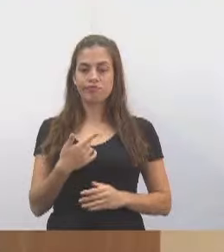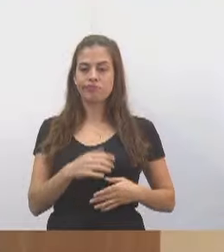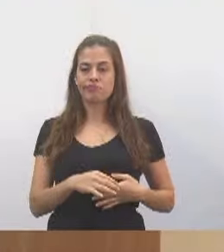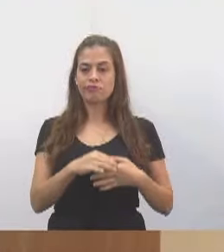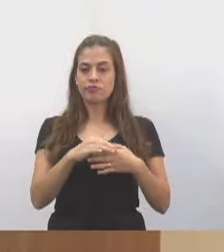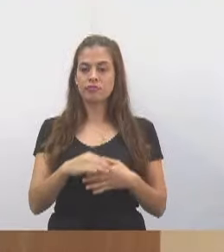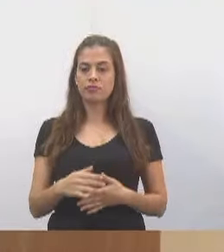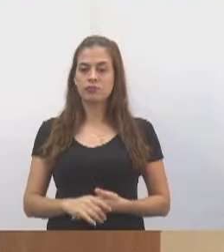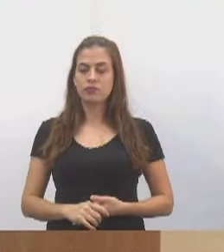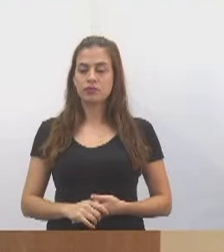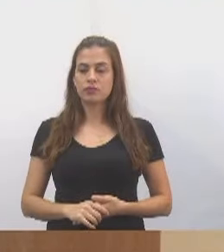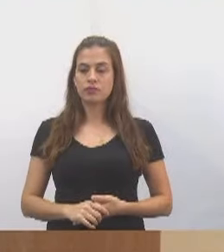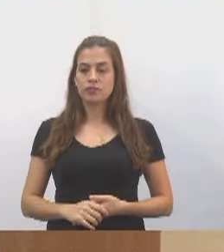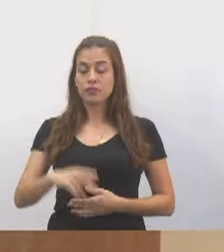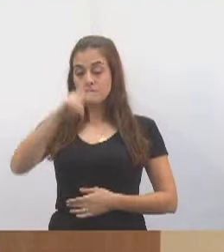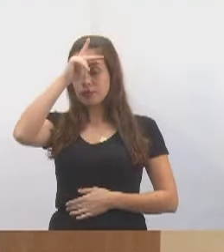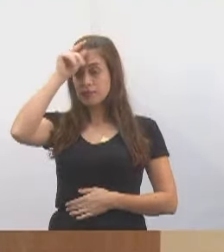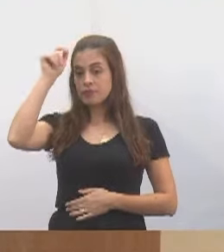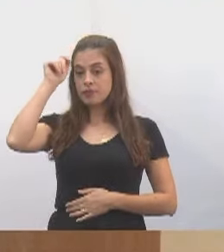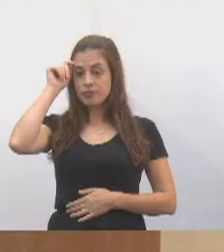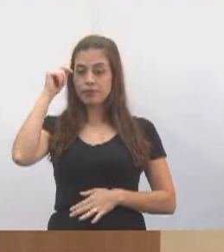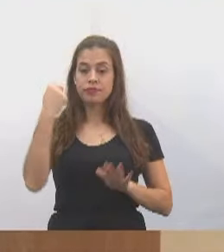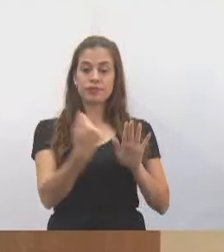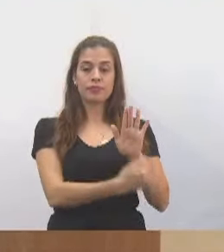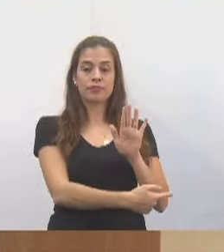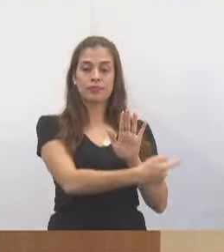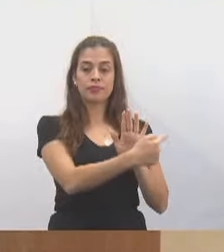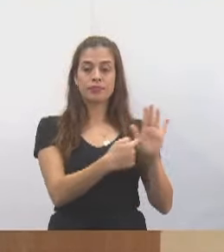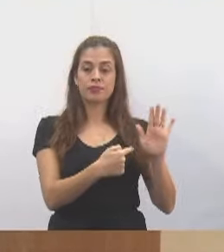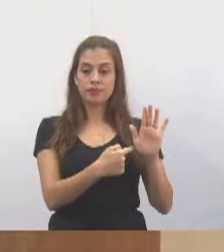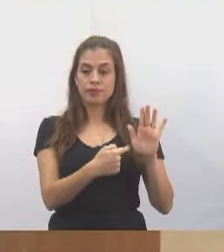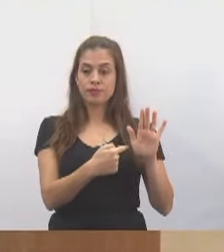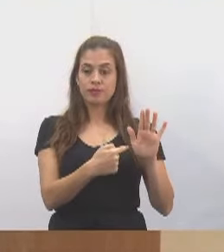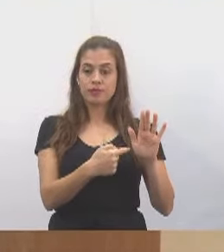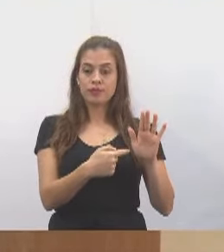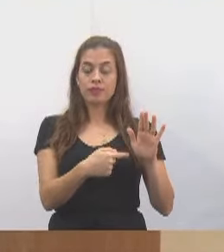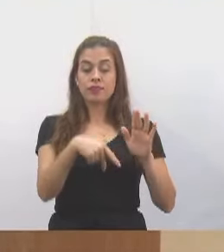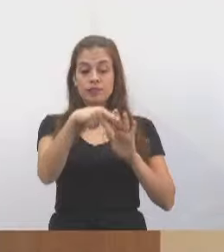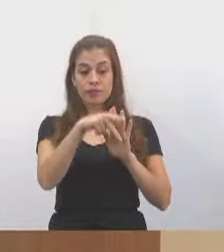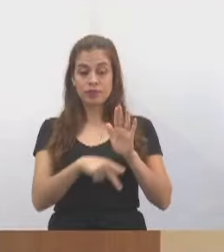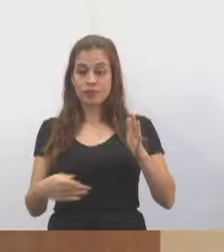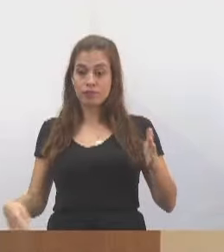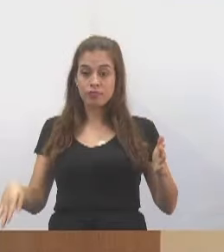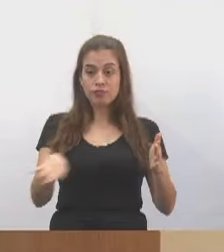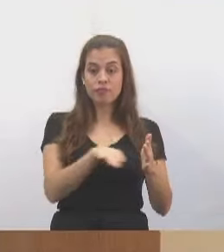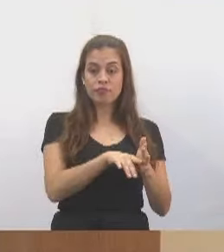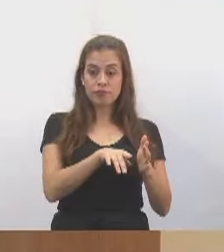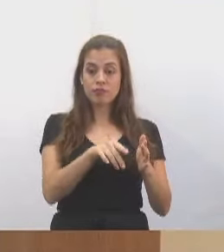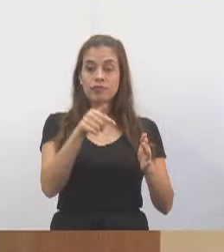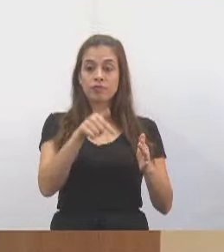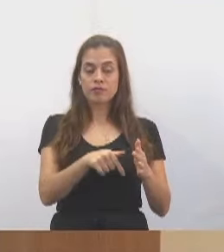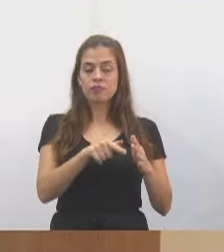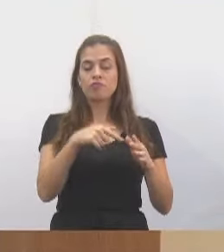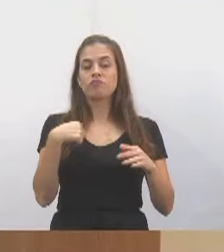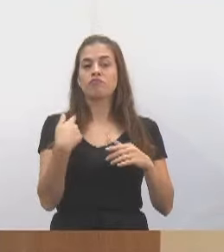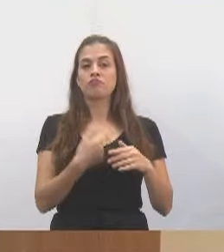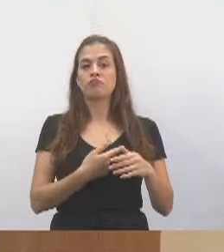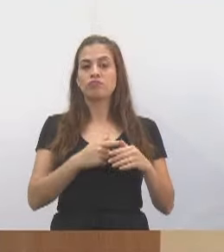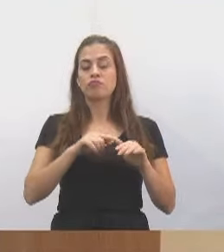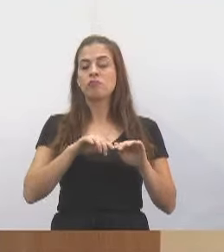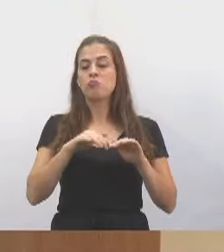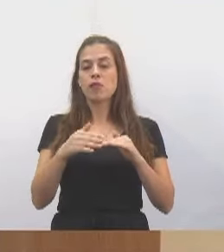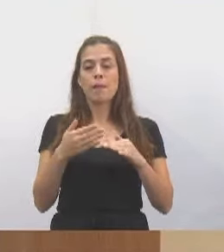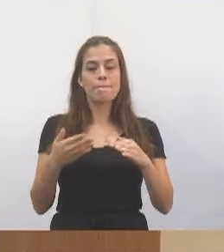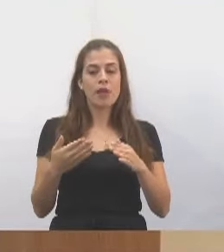o prefeito vetou esse projeto, o projeto voltou para cá, nós derrubamos o veto, aí a lei passou a valer